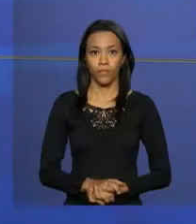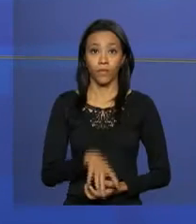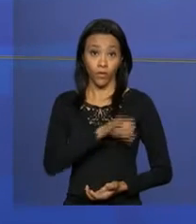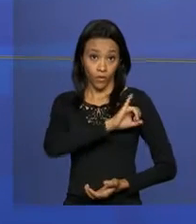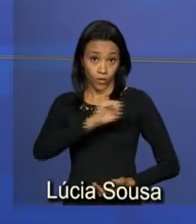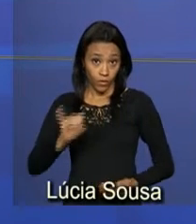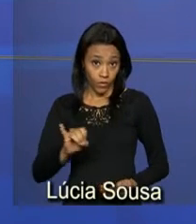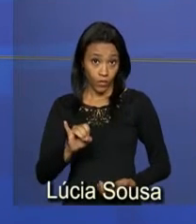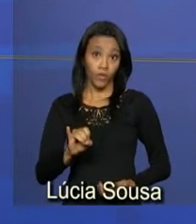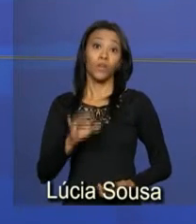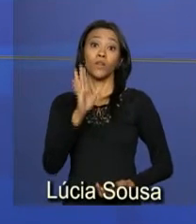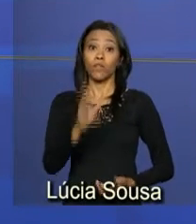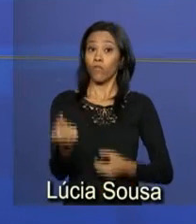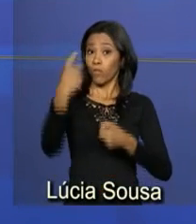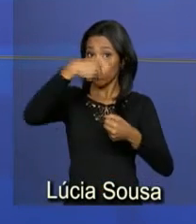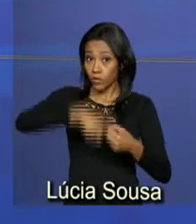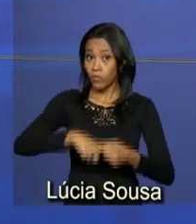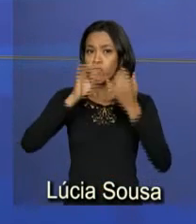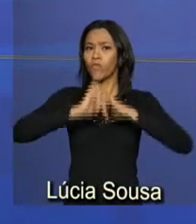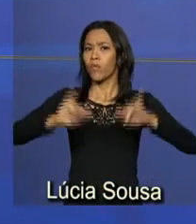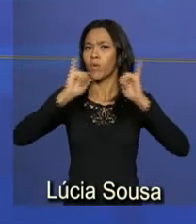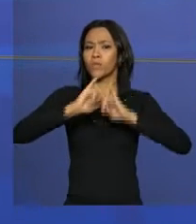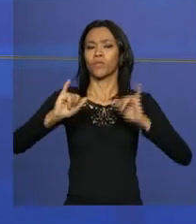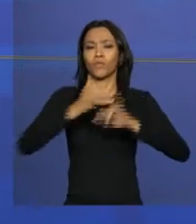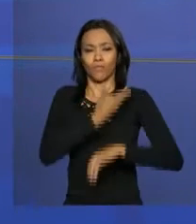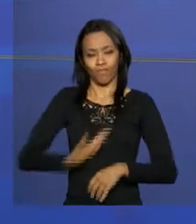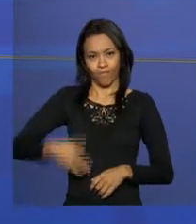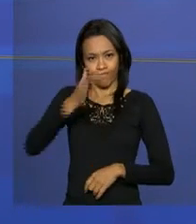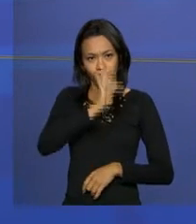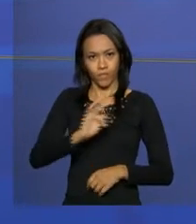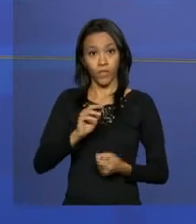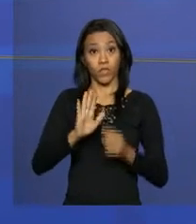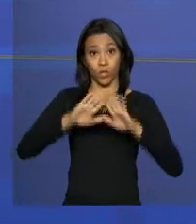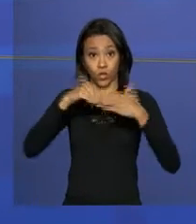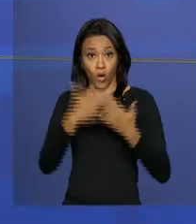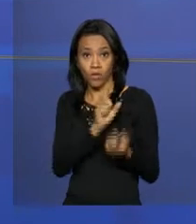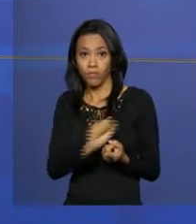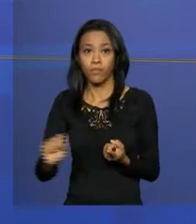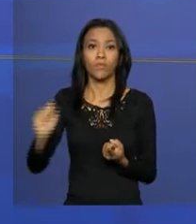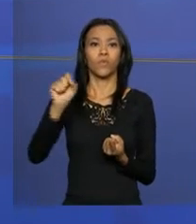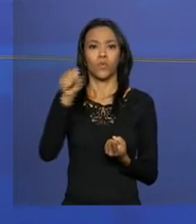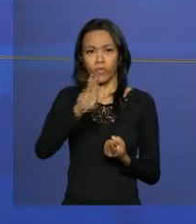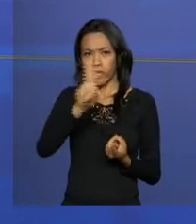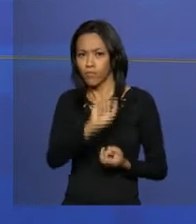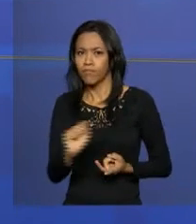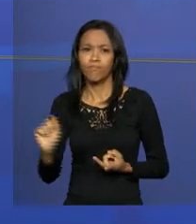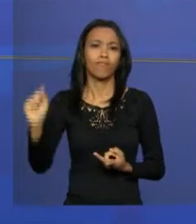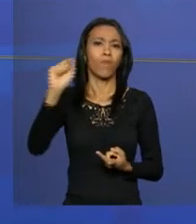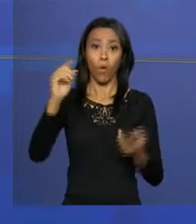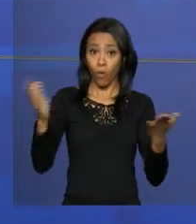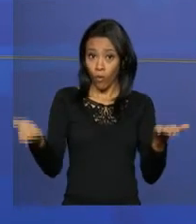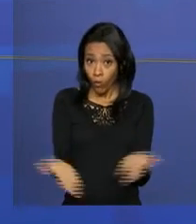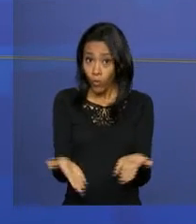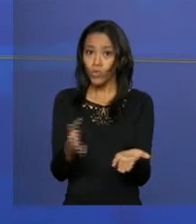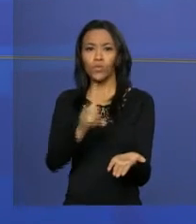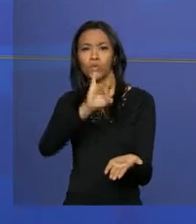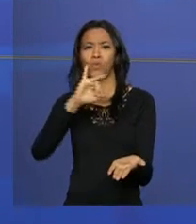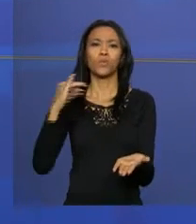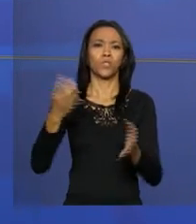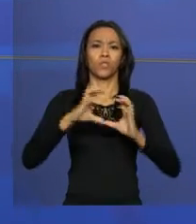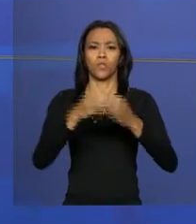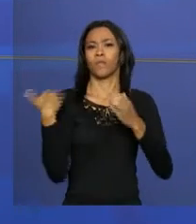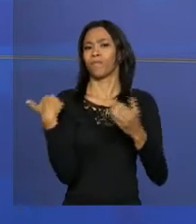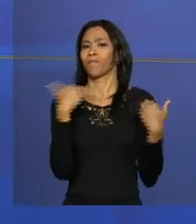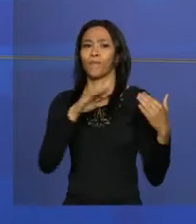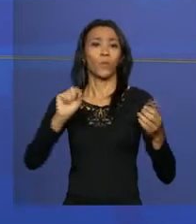Olá, voltamos com as informações do governo federal. Escolas e universidades de todo o país participam hoje do Dia Nacional